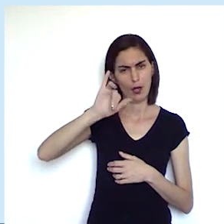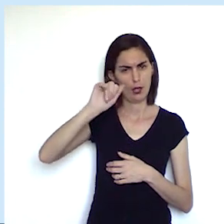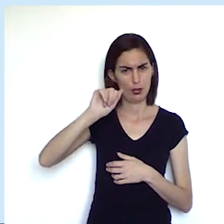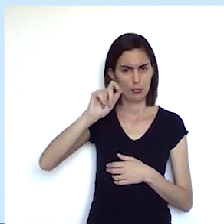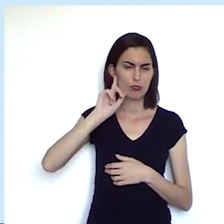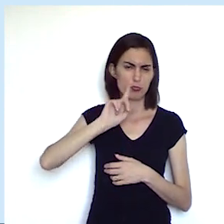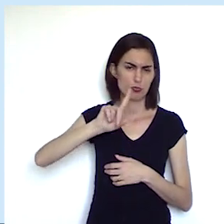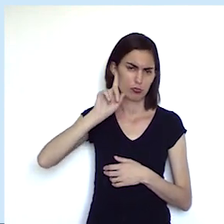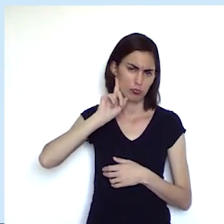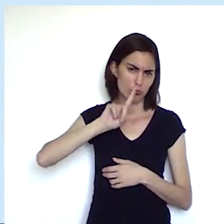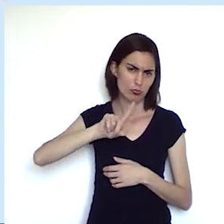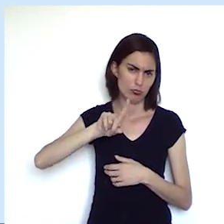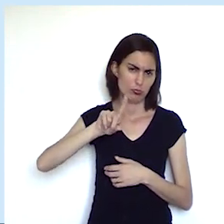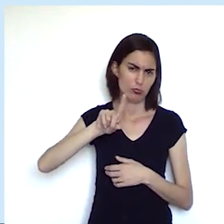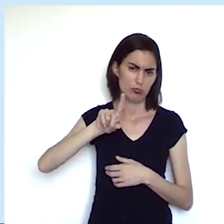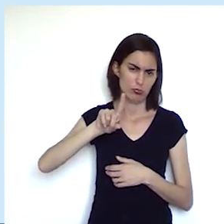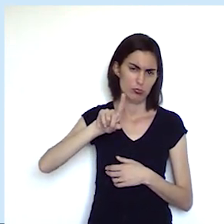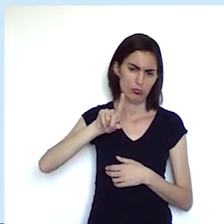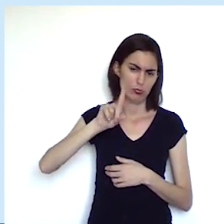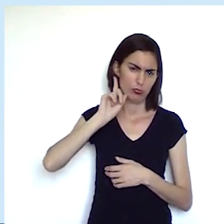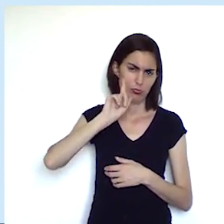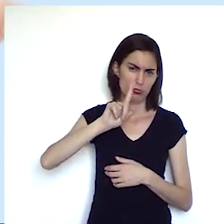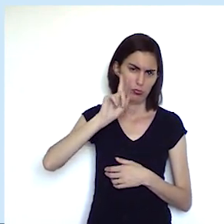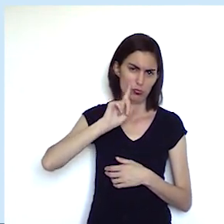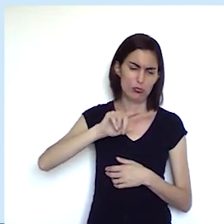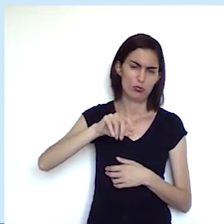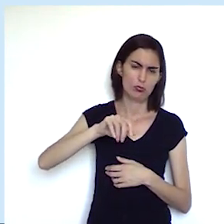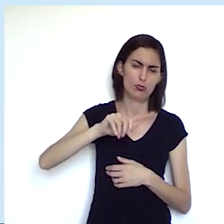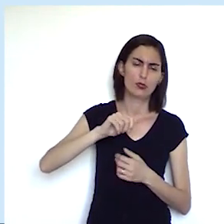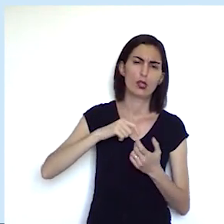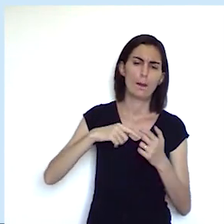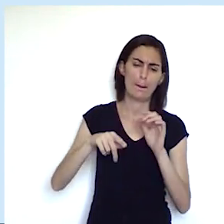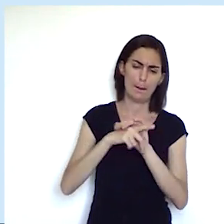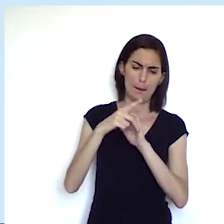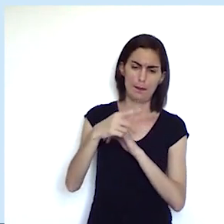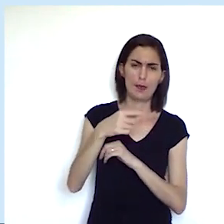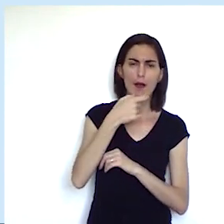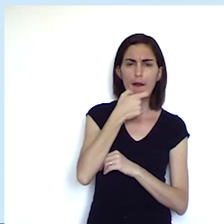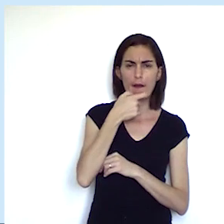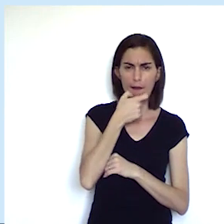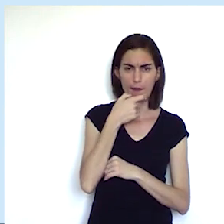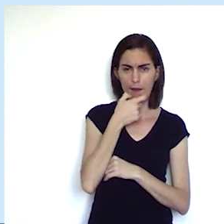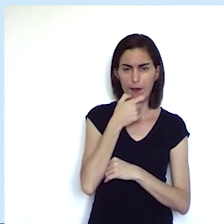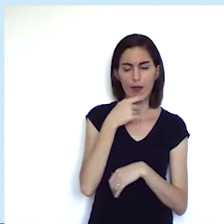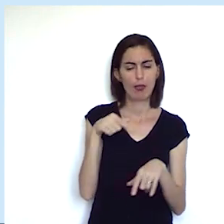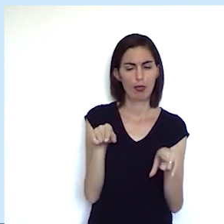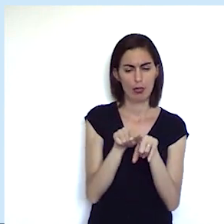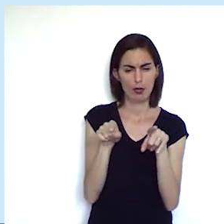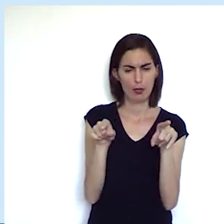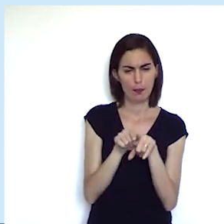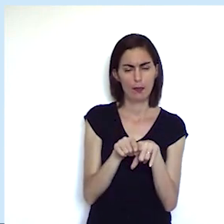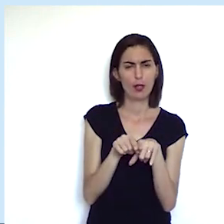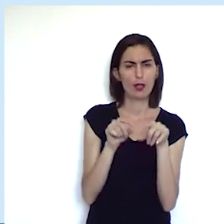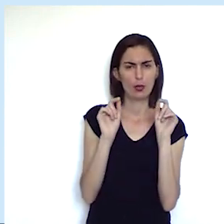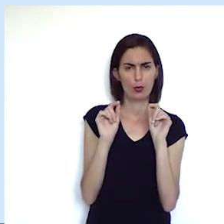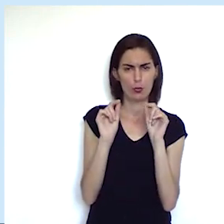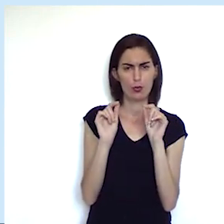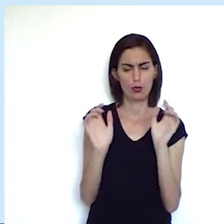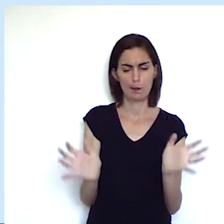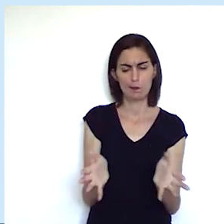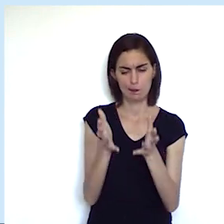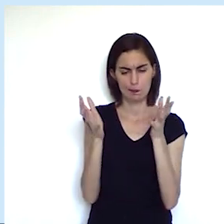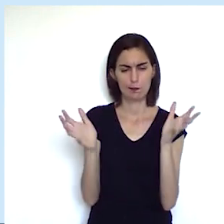Estados Unidos a colônia dos Estados Unidos na América pertencente à Inglaterra elas também vão ser